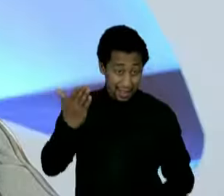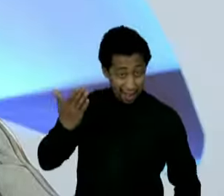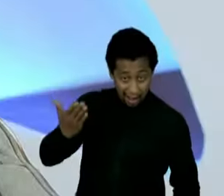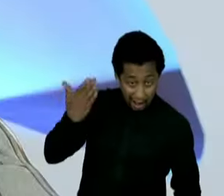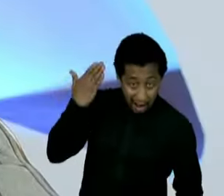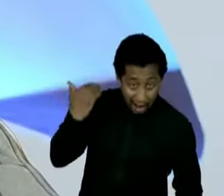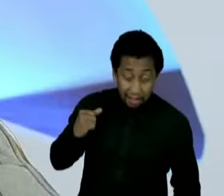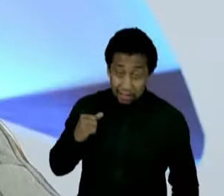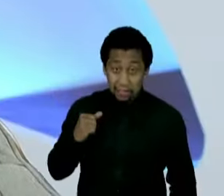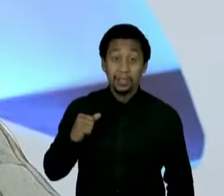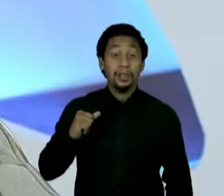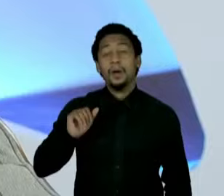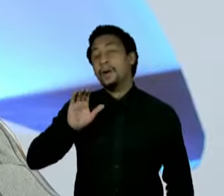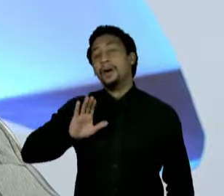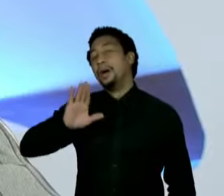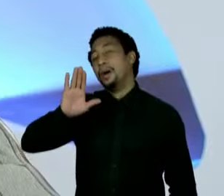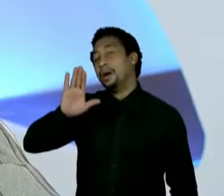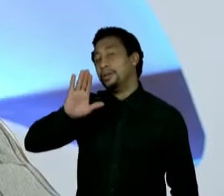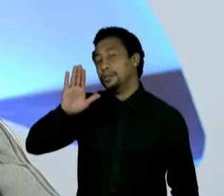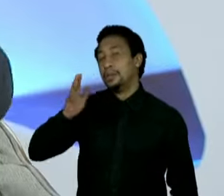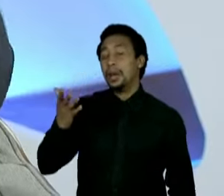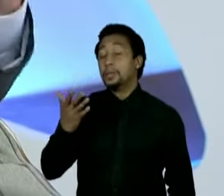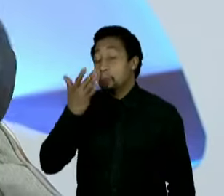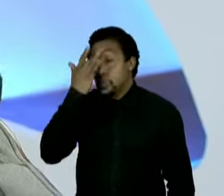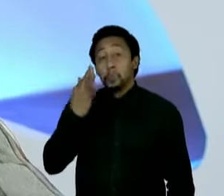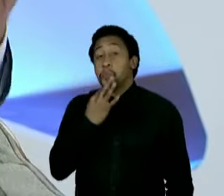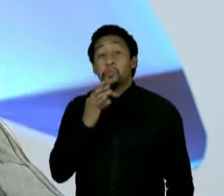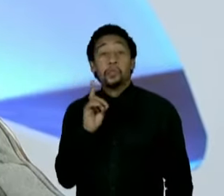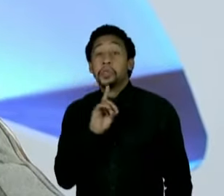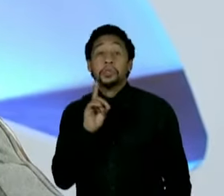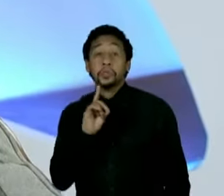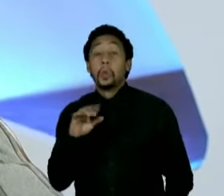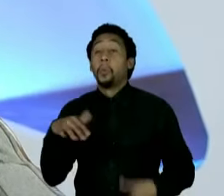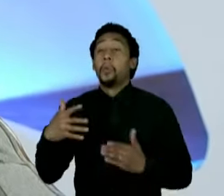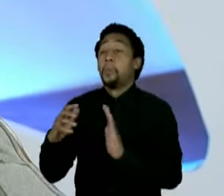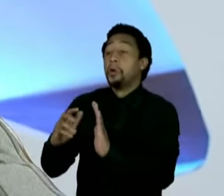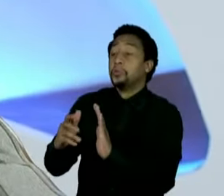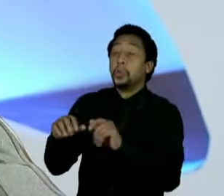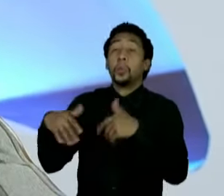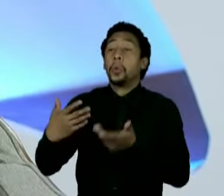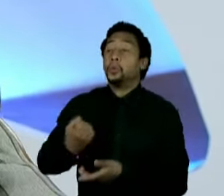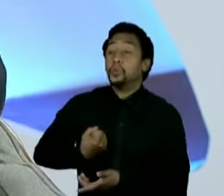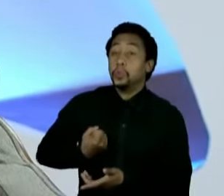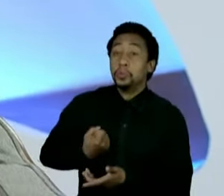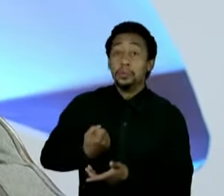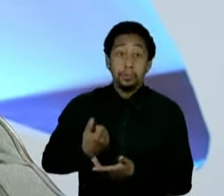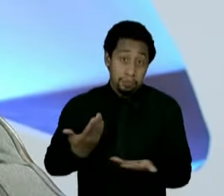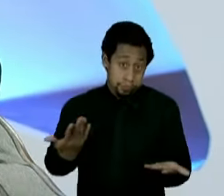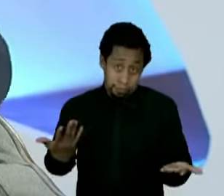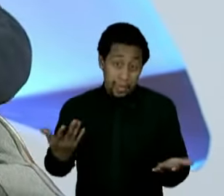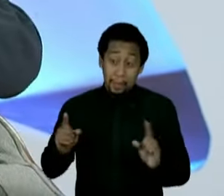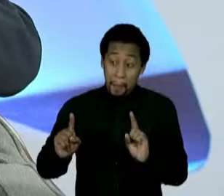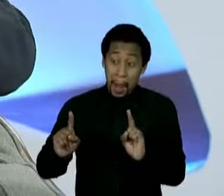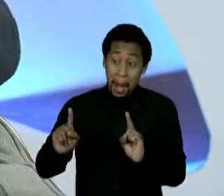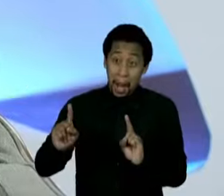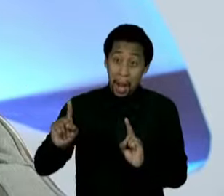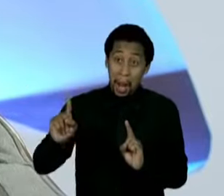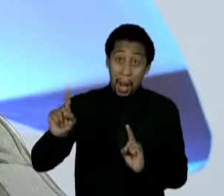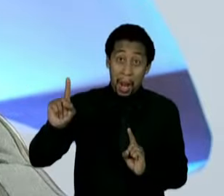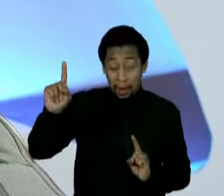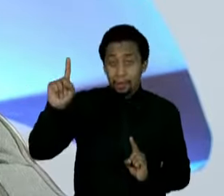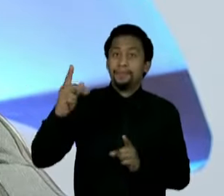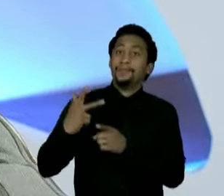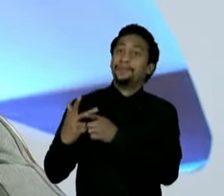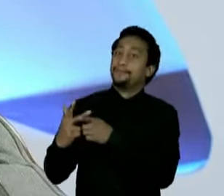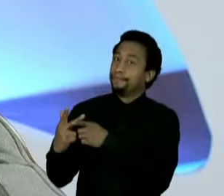Eu mesmo, depois de muitos anos de vida pública, nem me lembrava qual era o partido, o número, e, de repente, não só ele foi eleito, como acabou arrastando